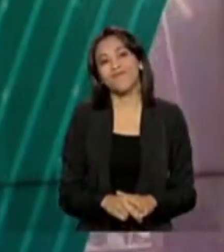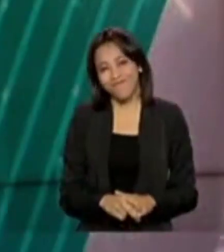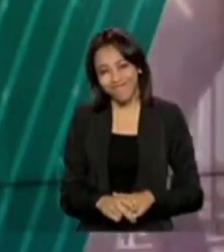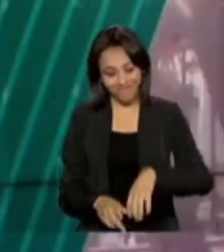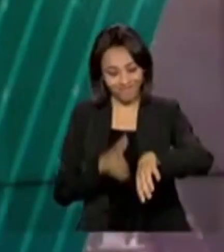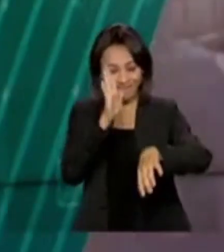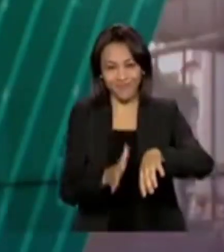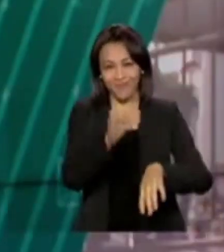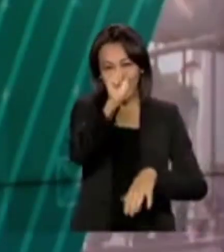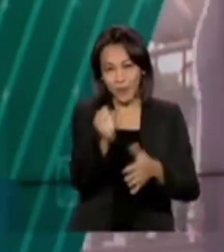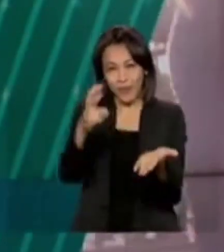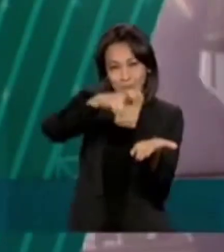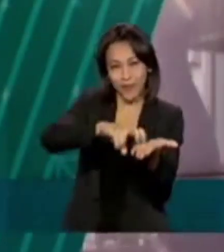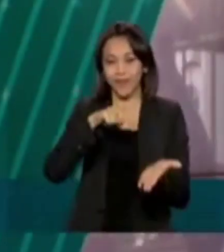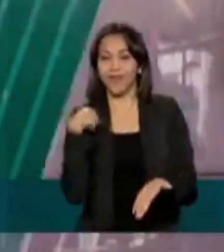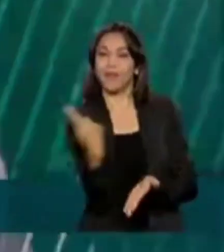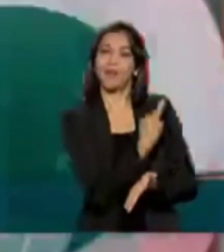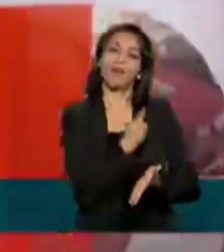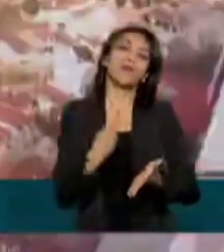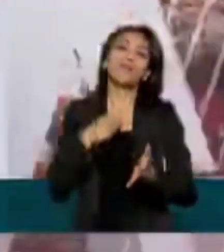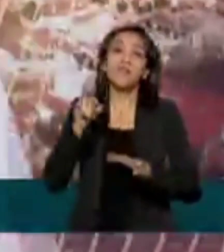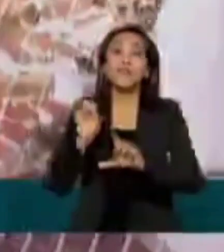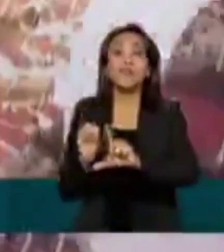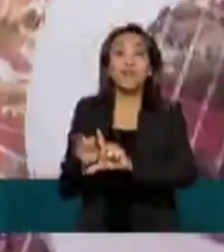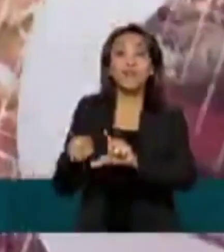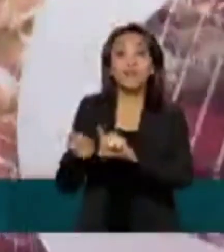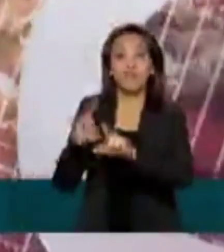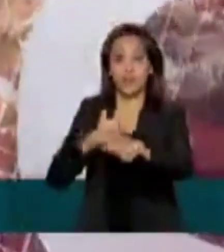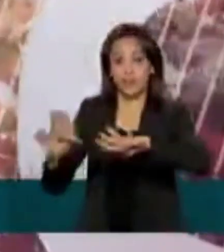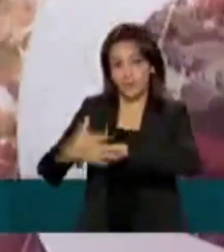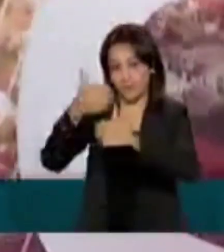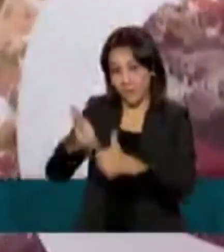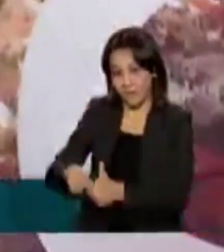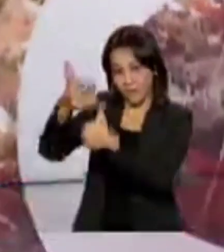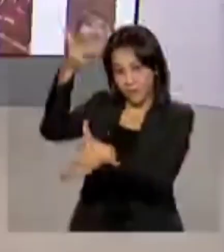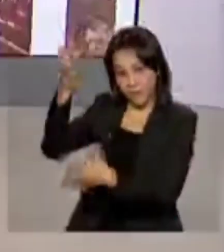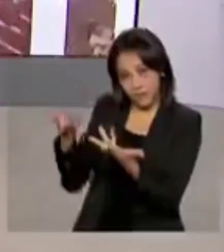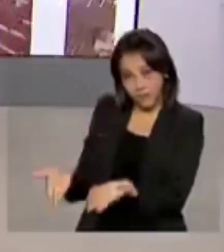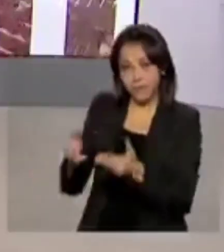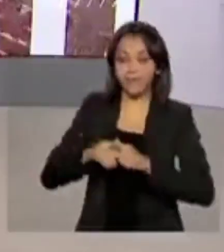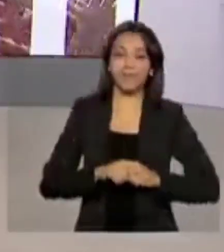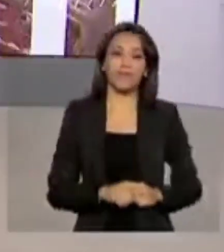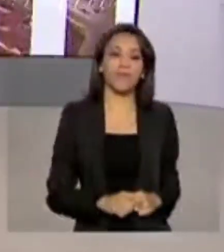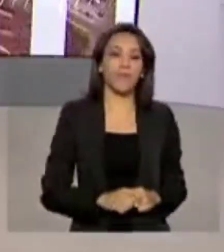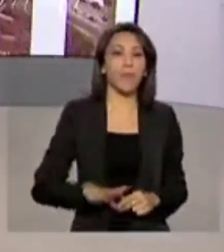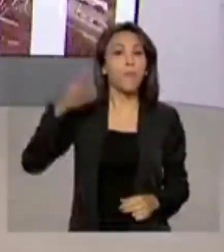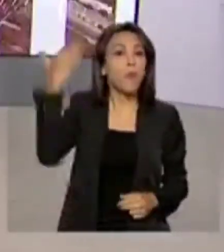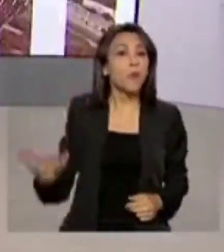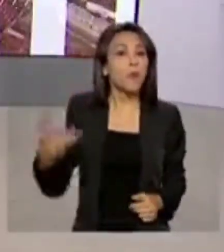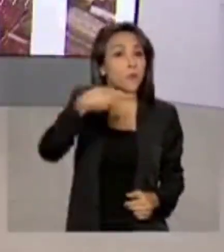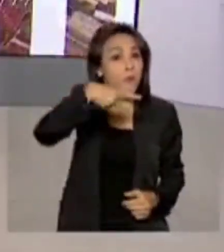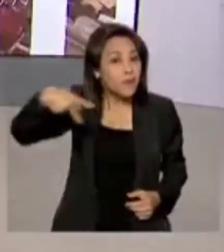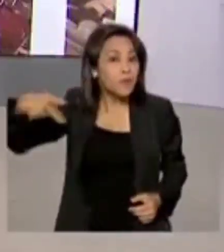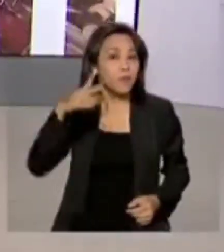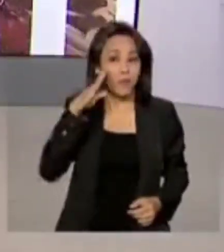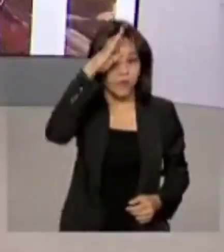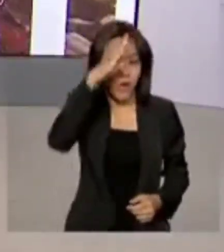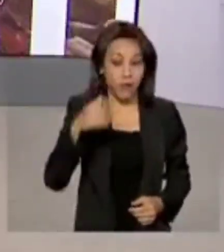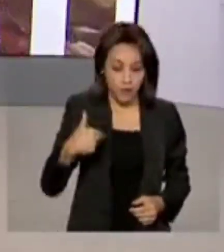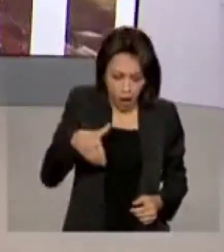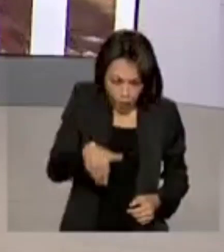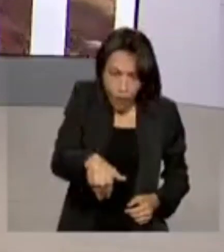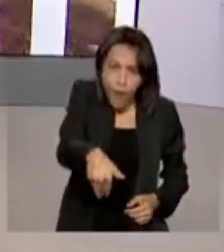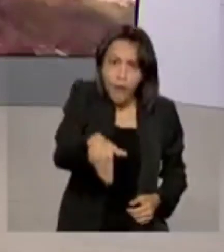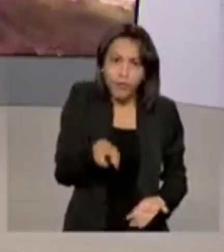Oito horas da manhã, estamos ao vivo também pelas redes sociais. O presidente Jair Bolsonaro desembarca